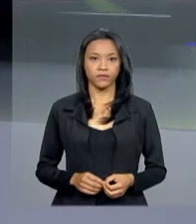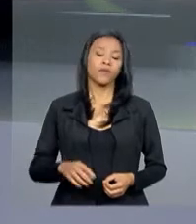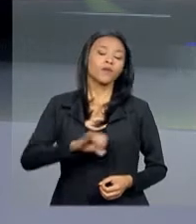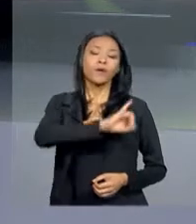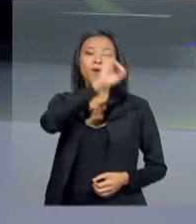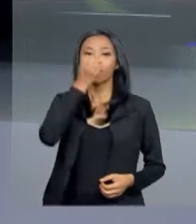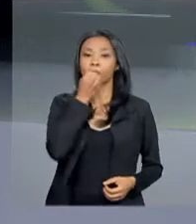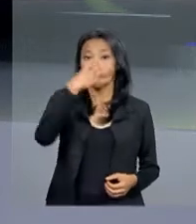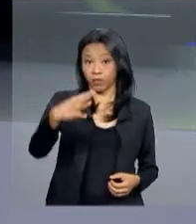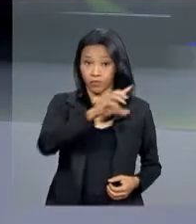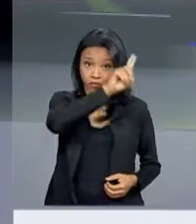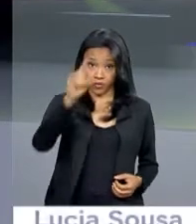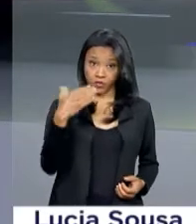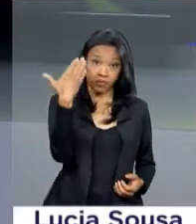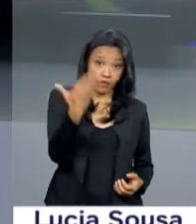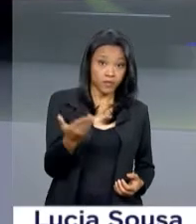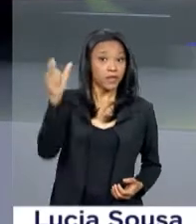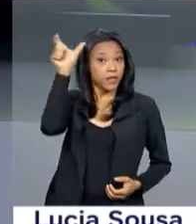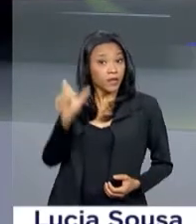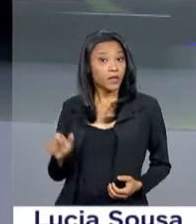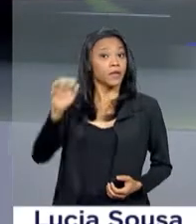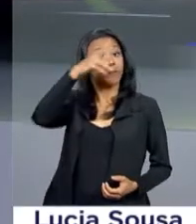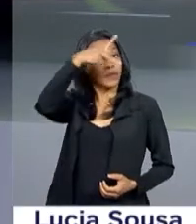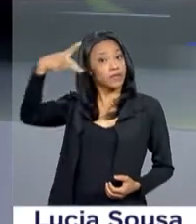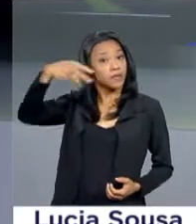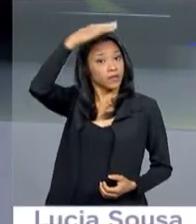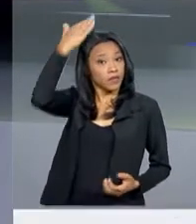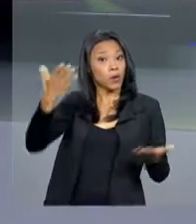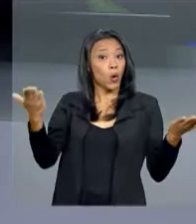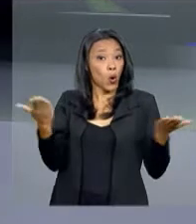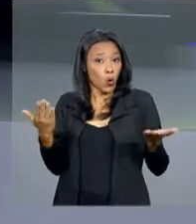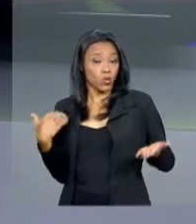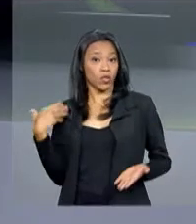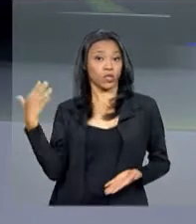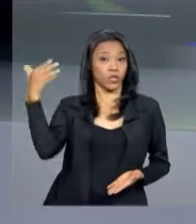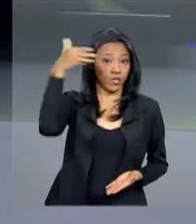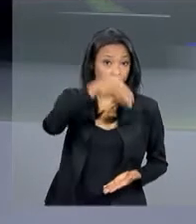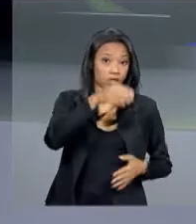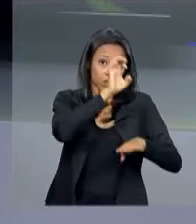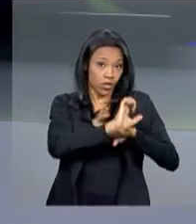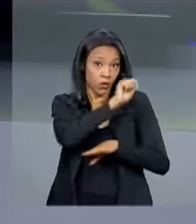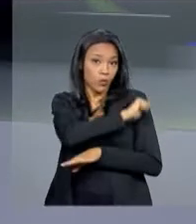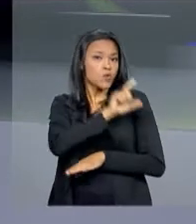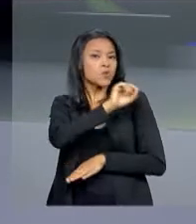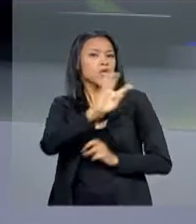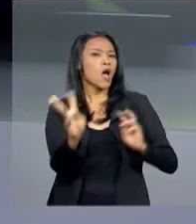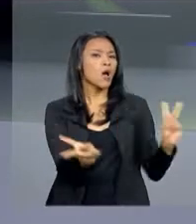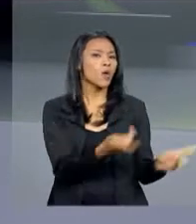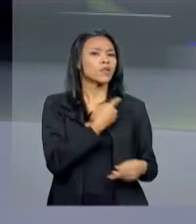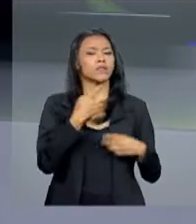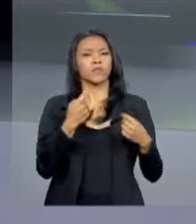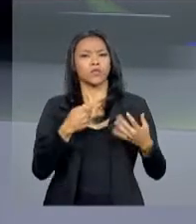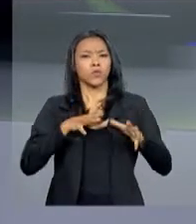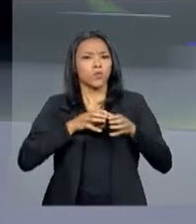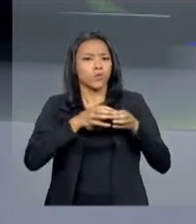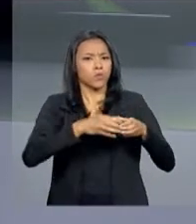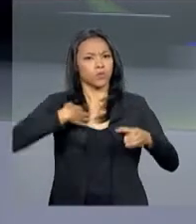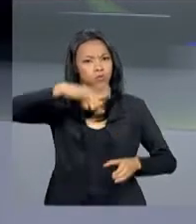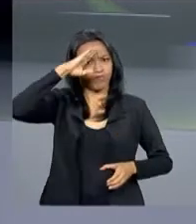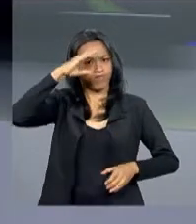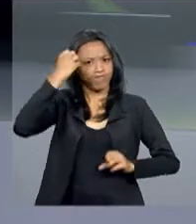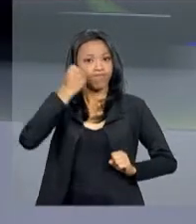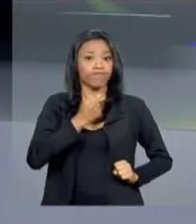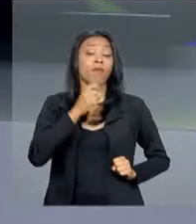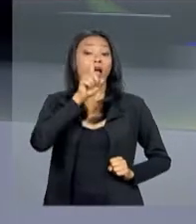Olá, bom dia pra você. O presidente Michel Temer acompanha hoje no Rio de Janeiro as ações da intervenção federal no Estado. A intervenção foi